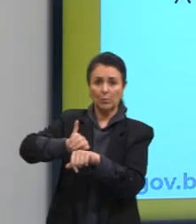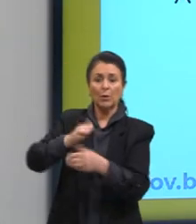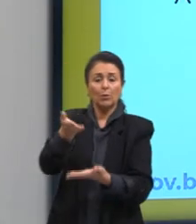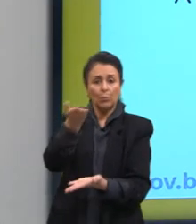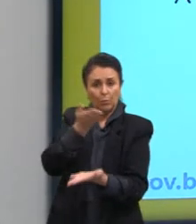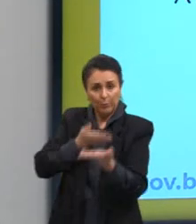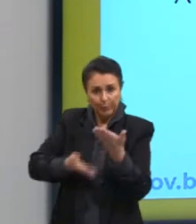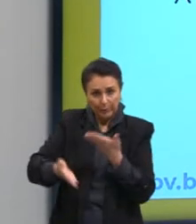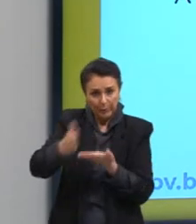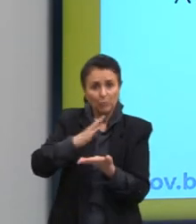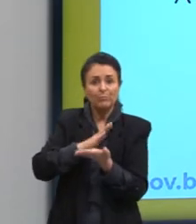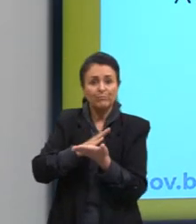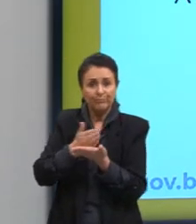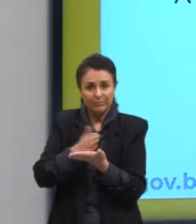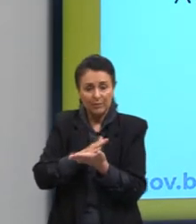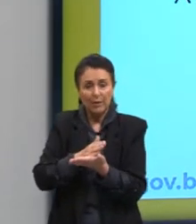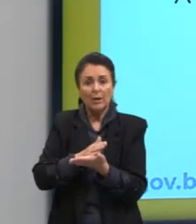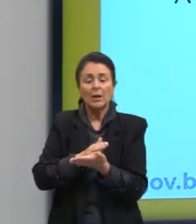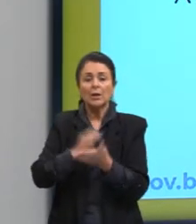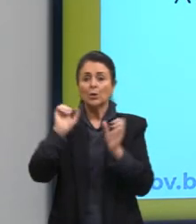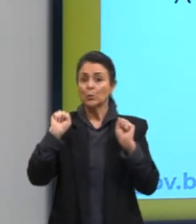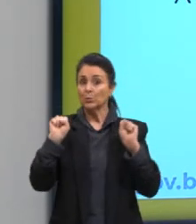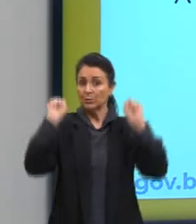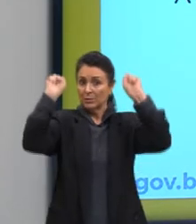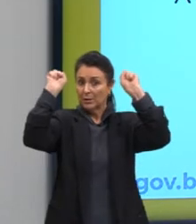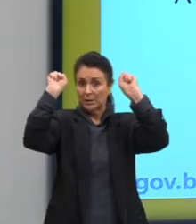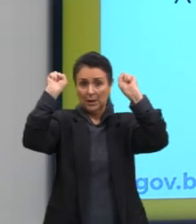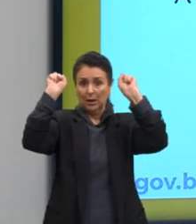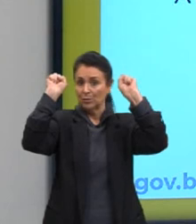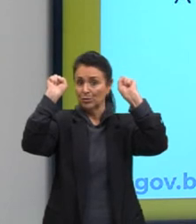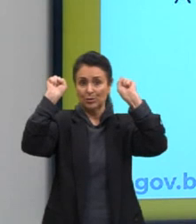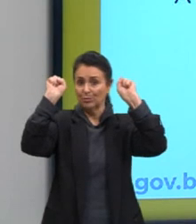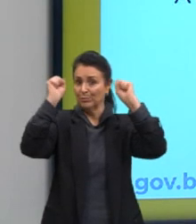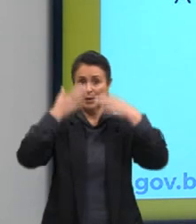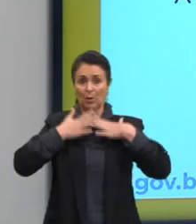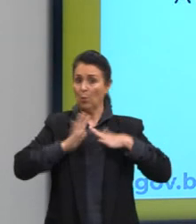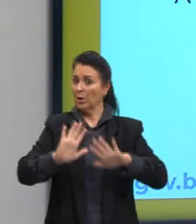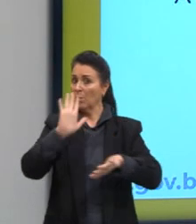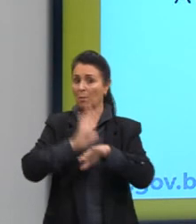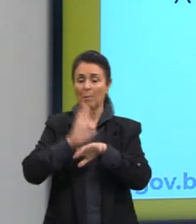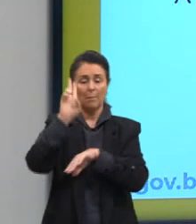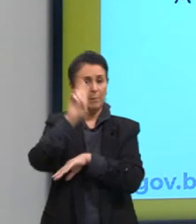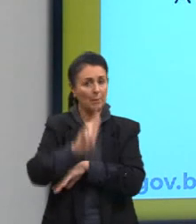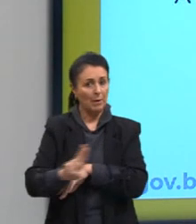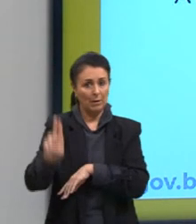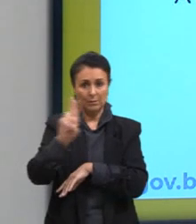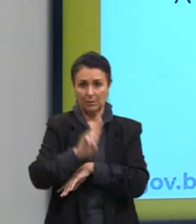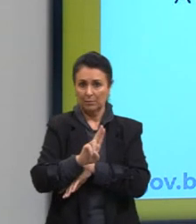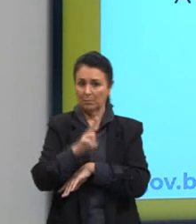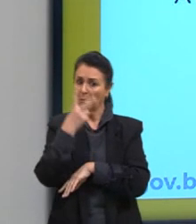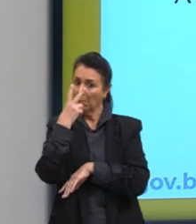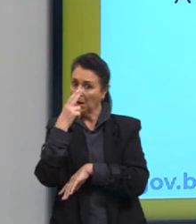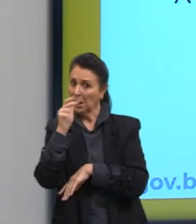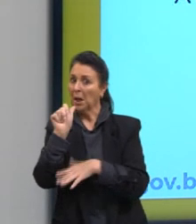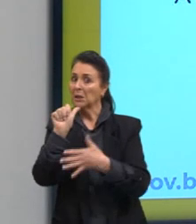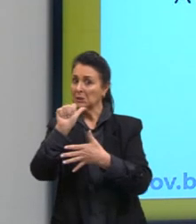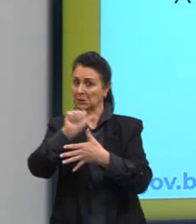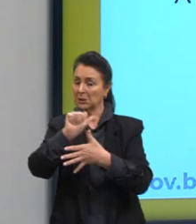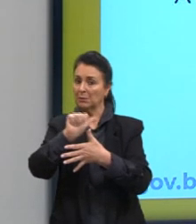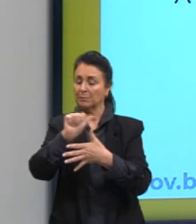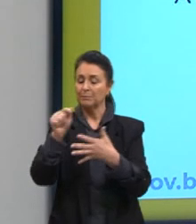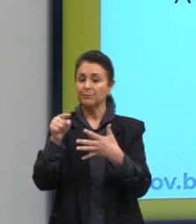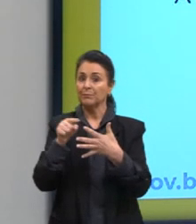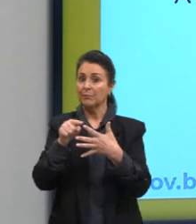que os protestantes defendiam que fosse abandonado. Então, parece a alternativa A. A